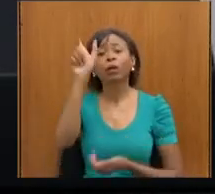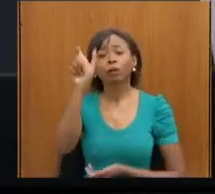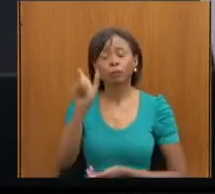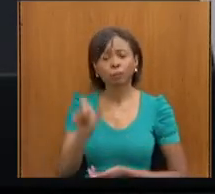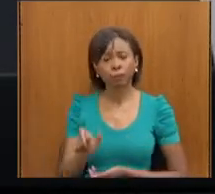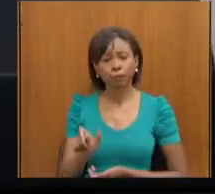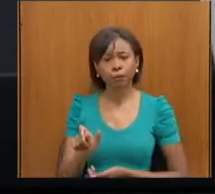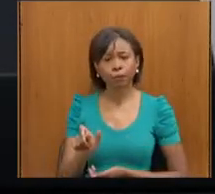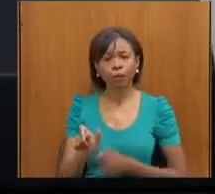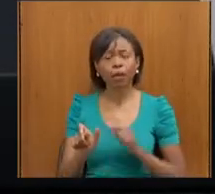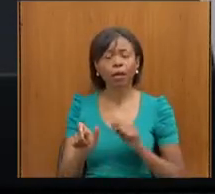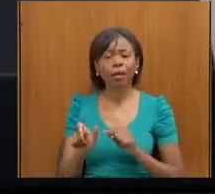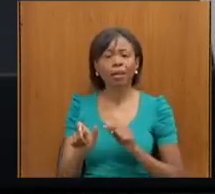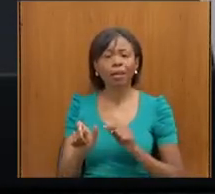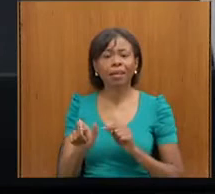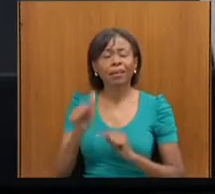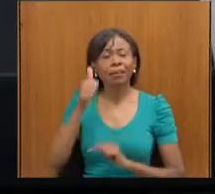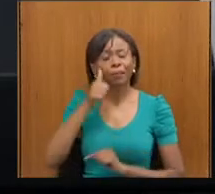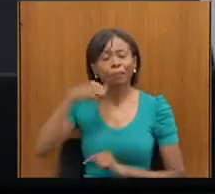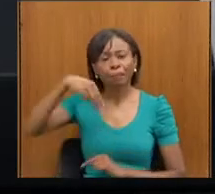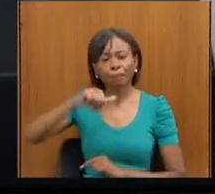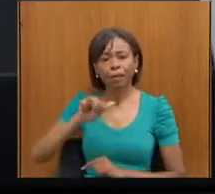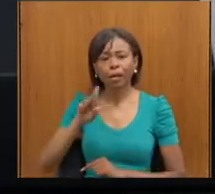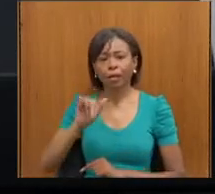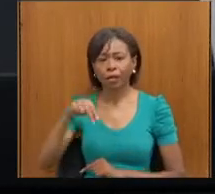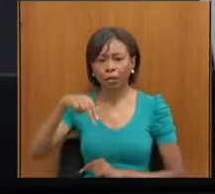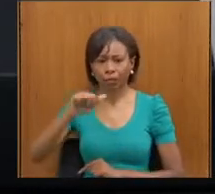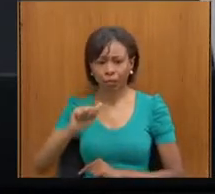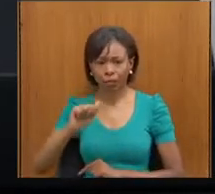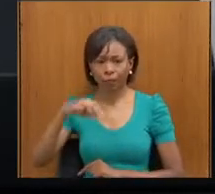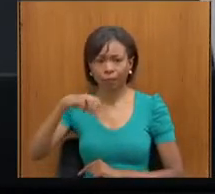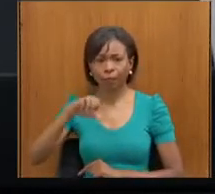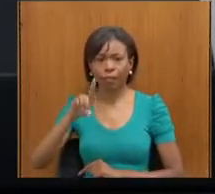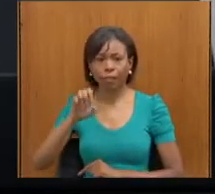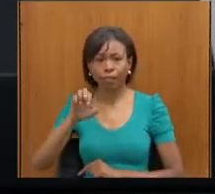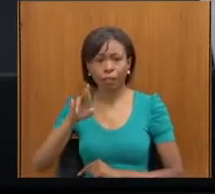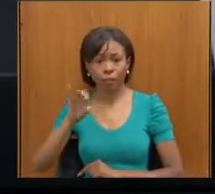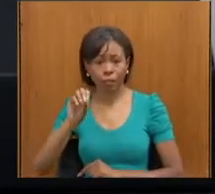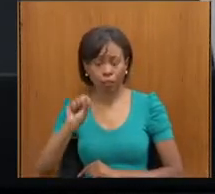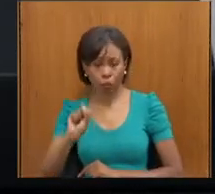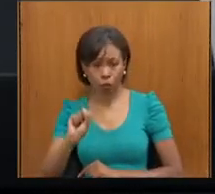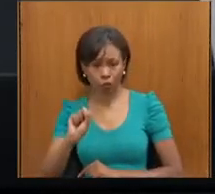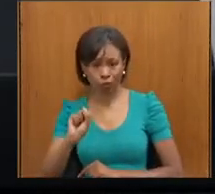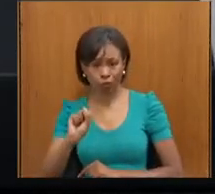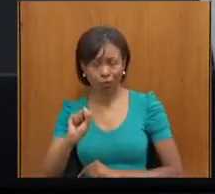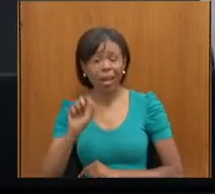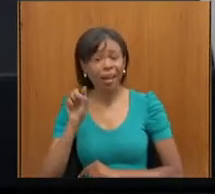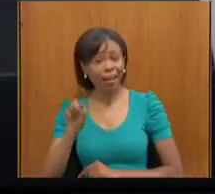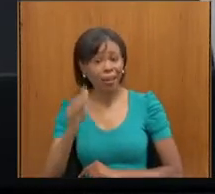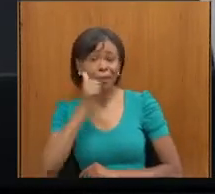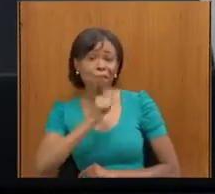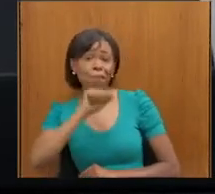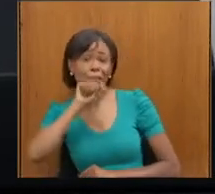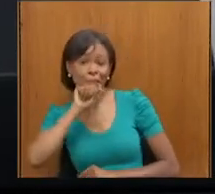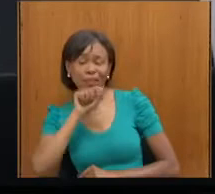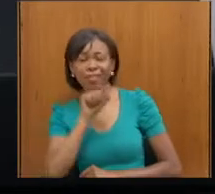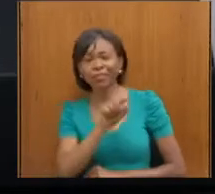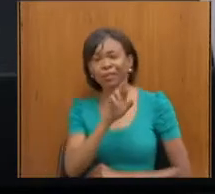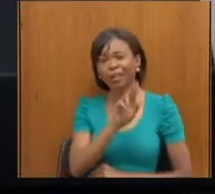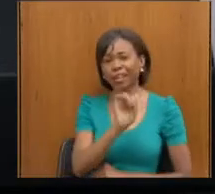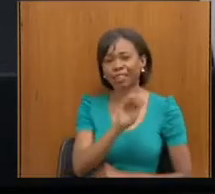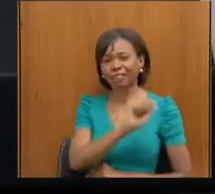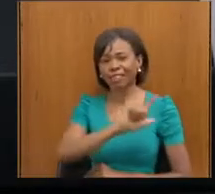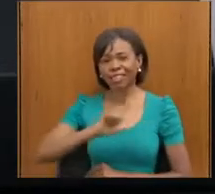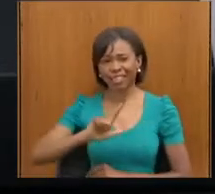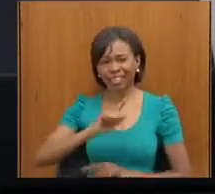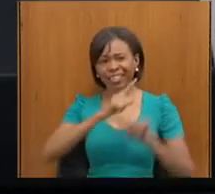fala para a nossa querida Marina Medeiros Gomes, que é a mãe do nosso atleta paralímpico, Rafael, grande